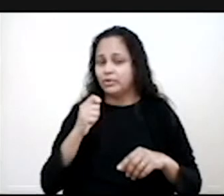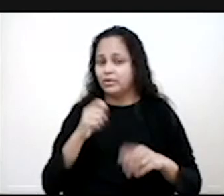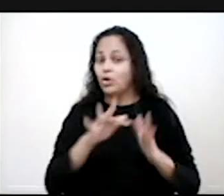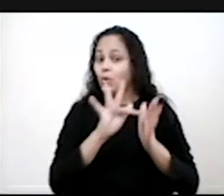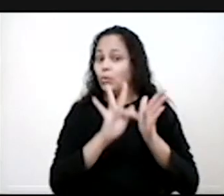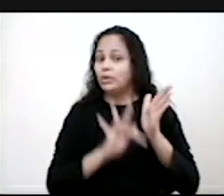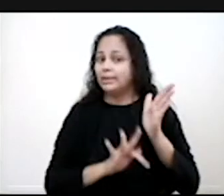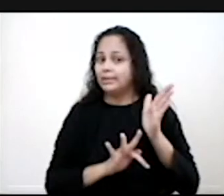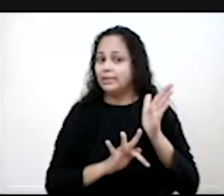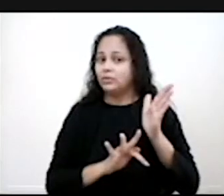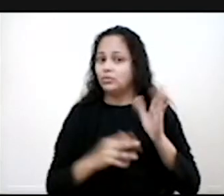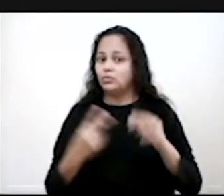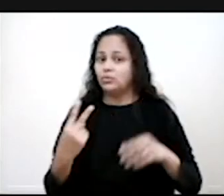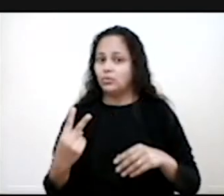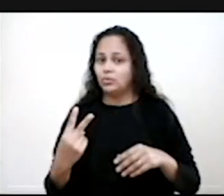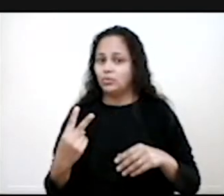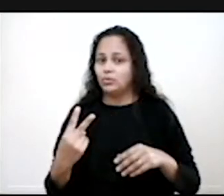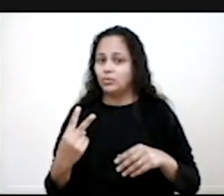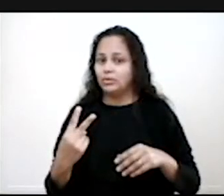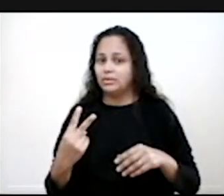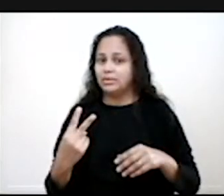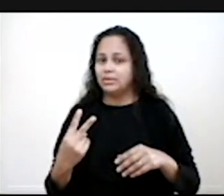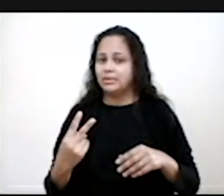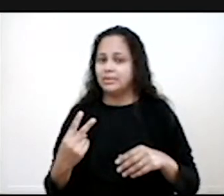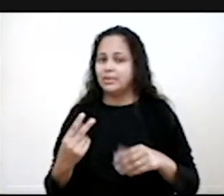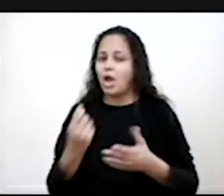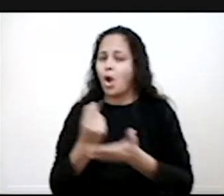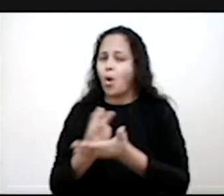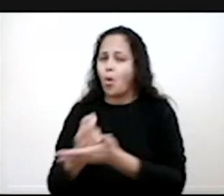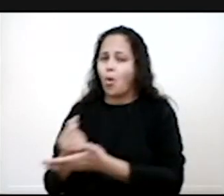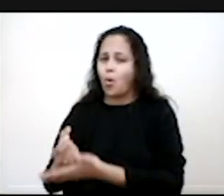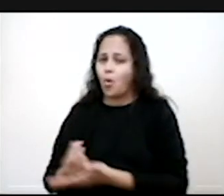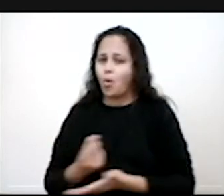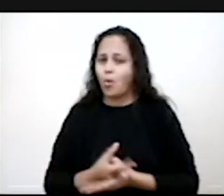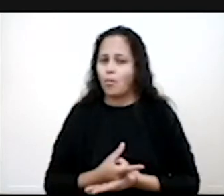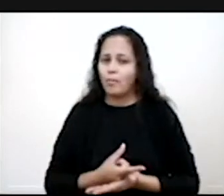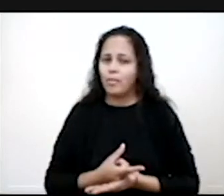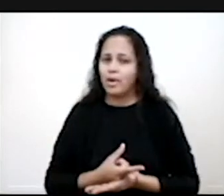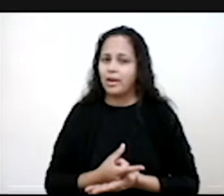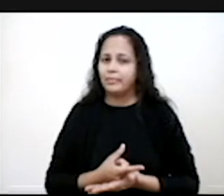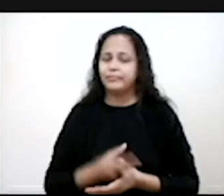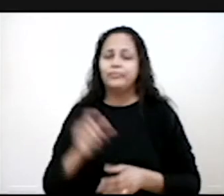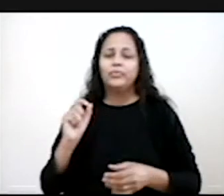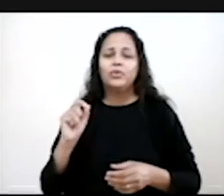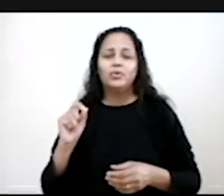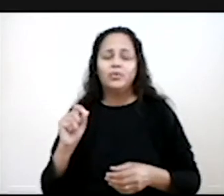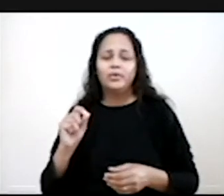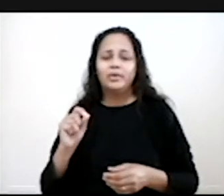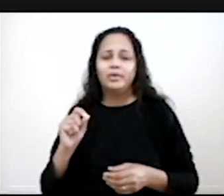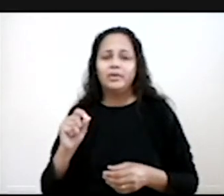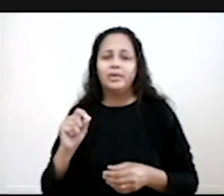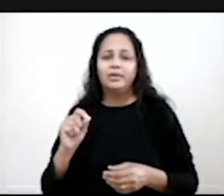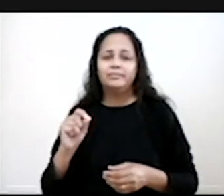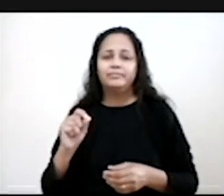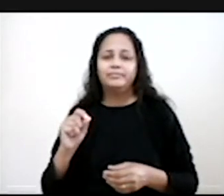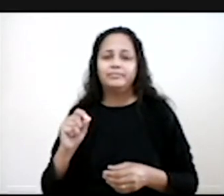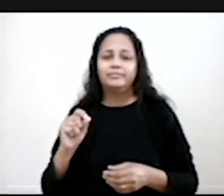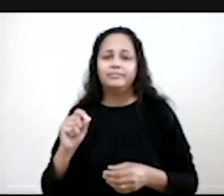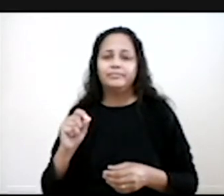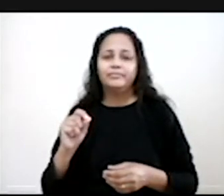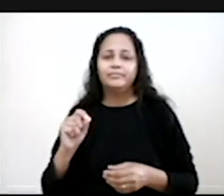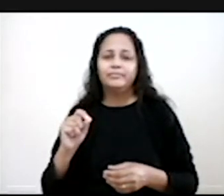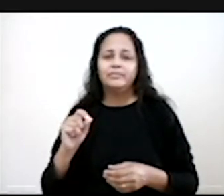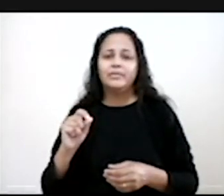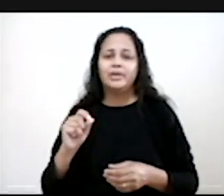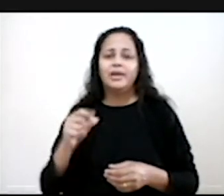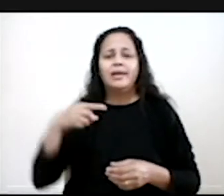Olha aí, o texto 2, Consumismo, o aliciador de trabalho infantil nas cidades. O é aliciador? Aliciador seria aquele que